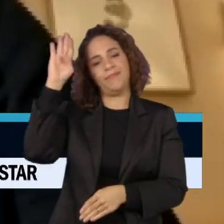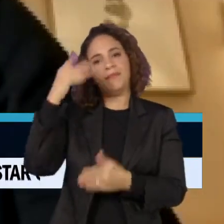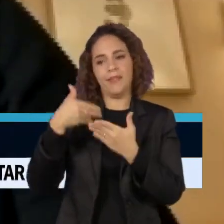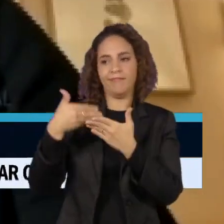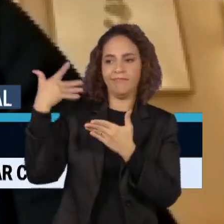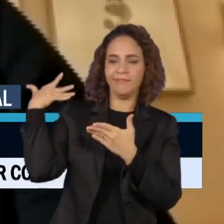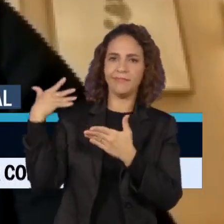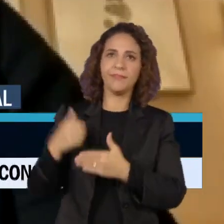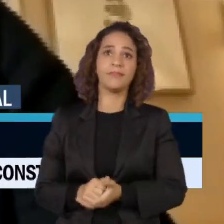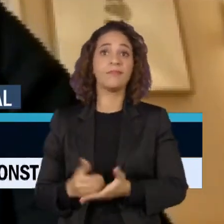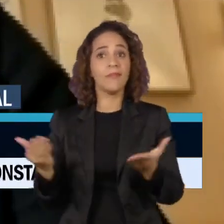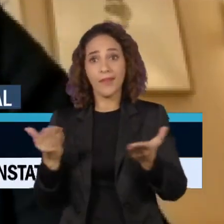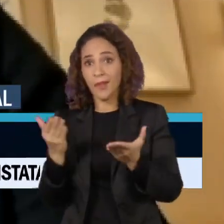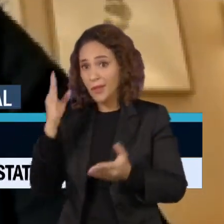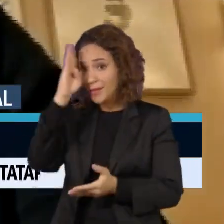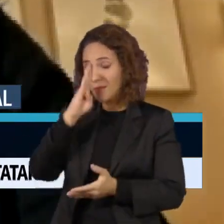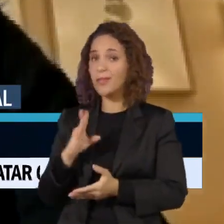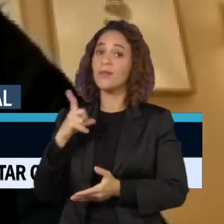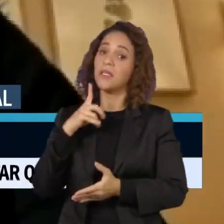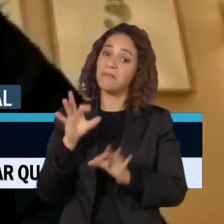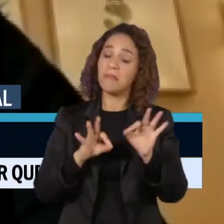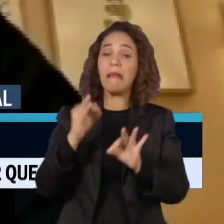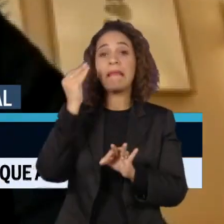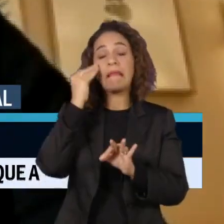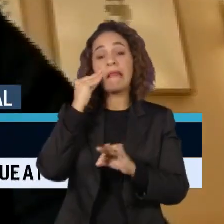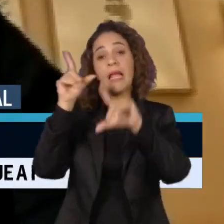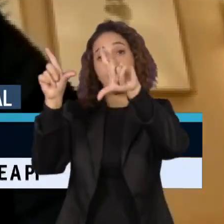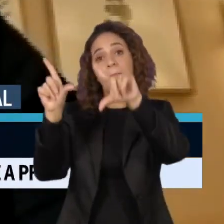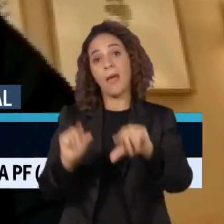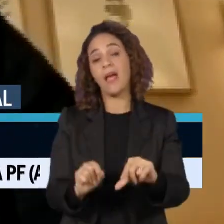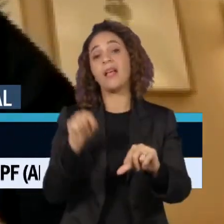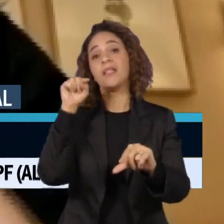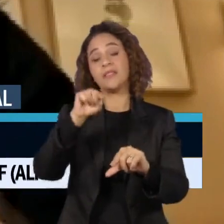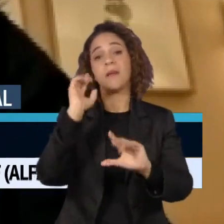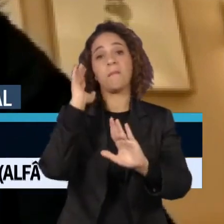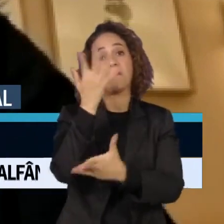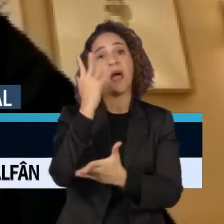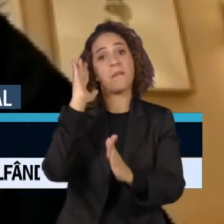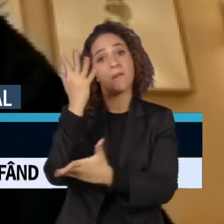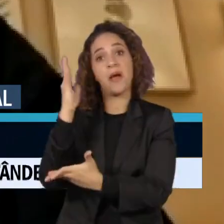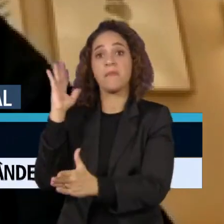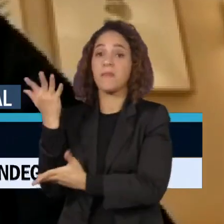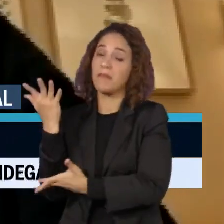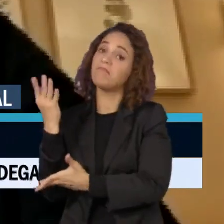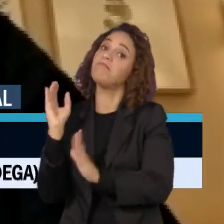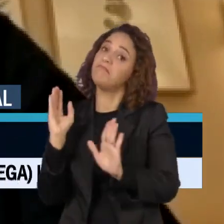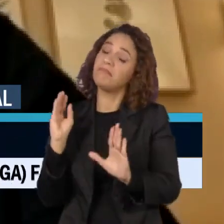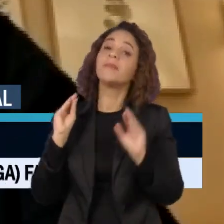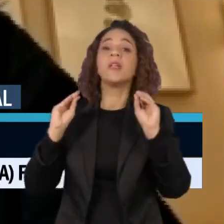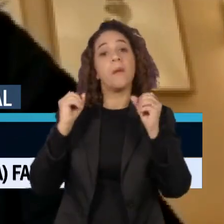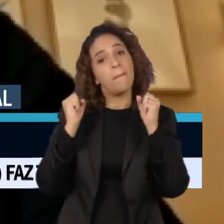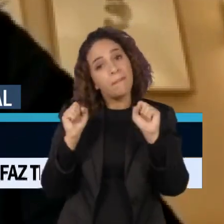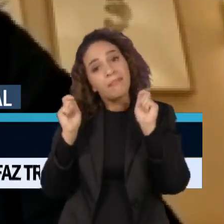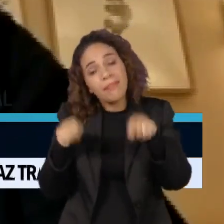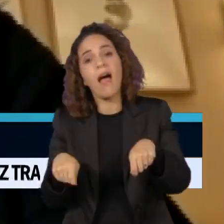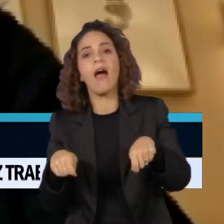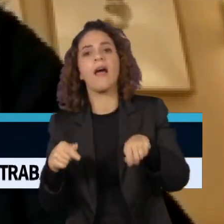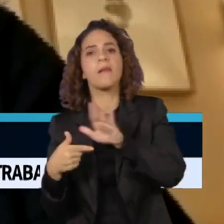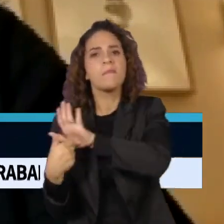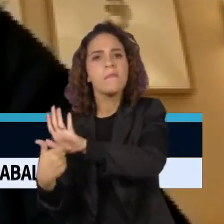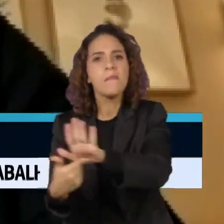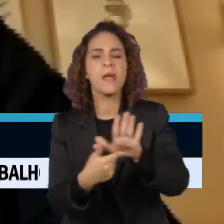tem agora um novo plano de combate ao desmatamento, que pode sinalizar com políticas robustas para